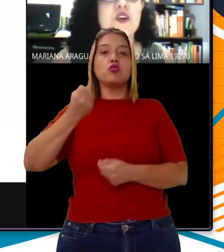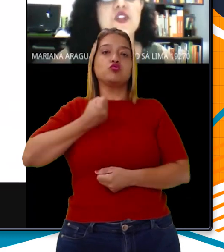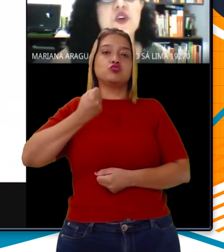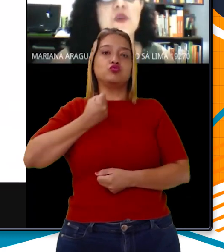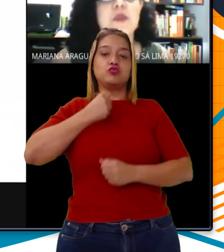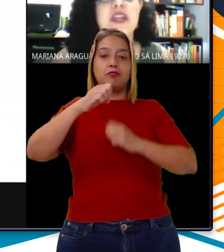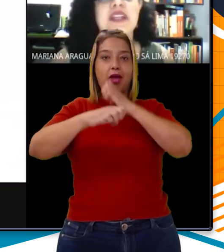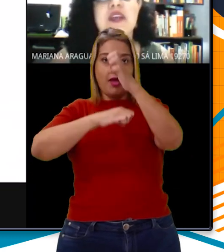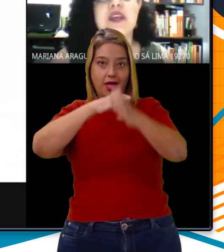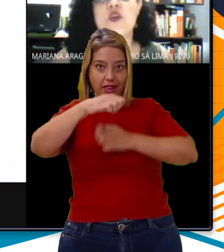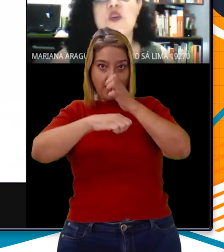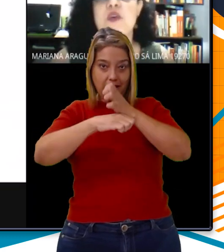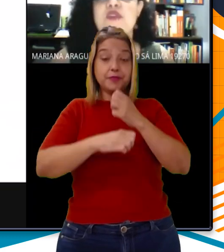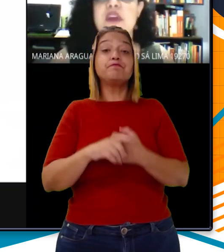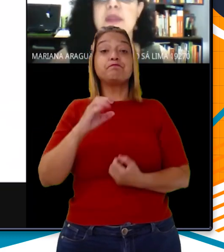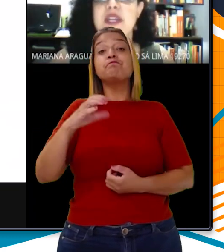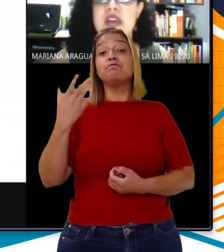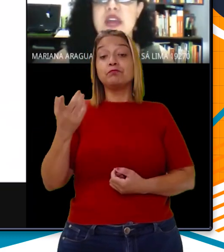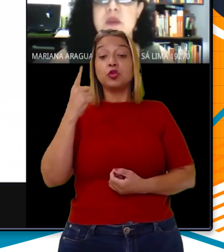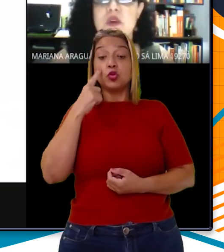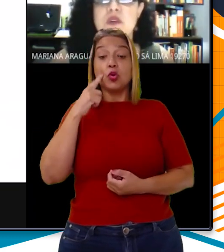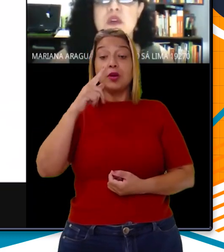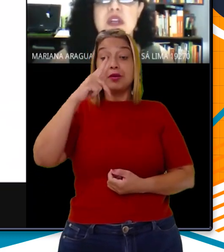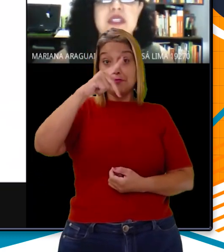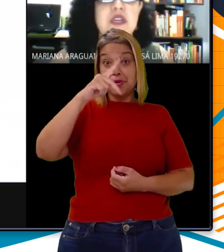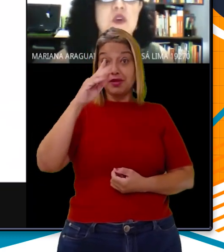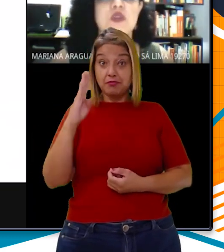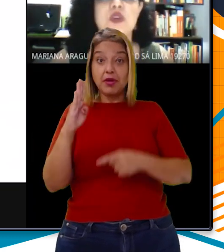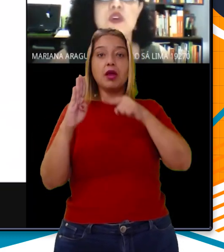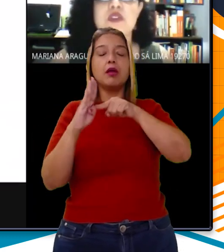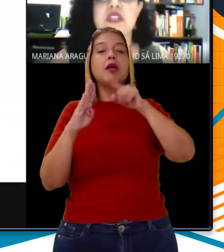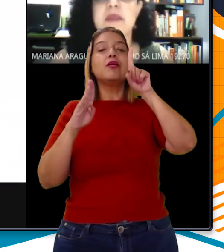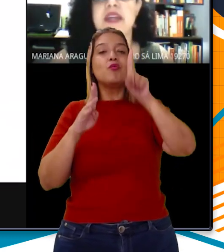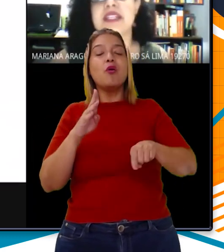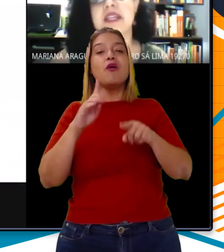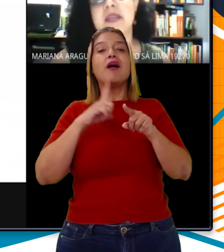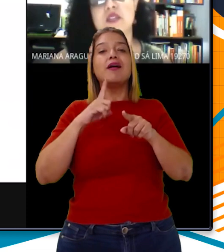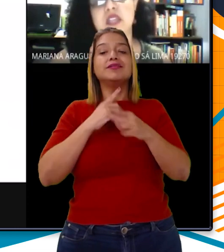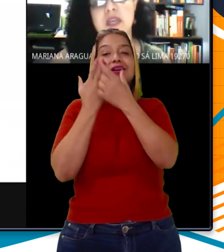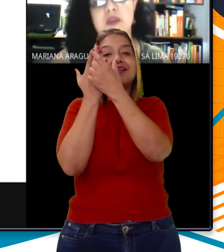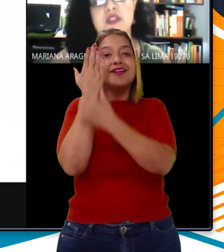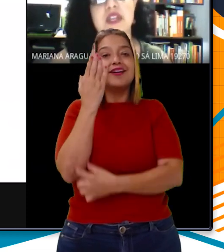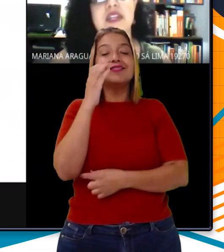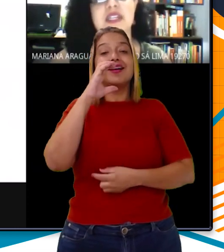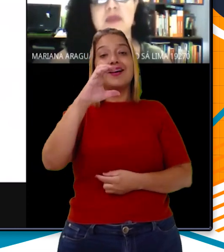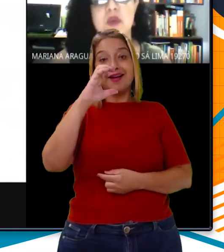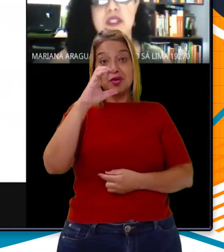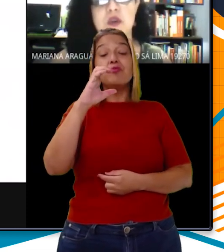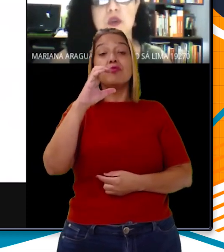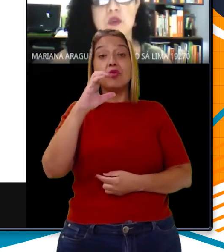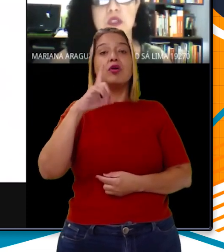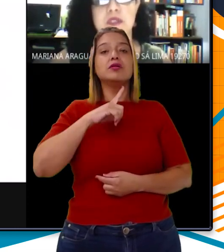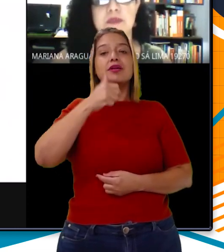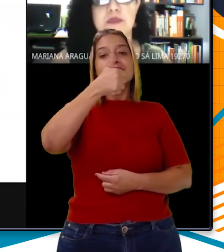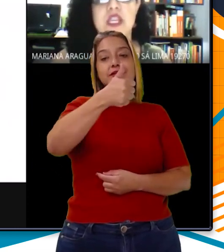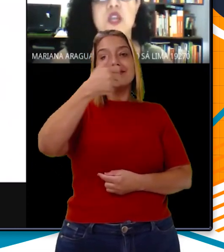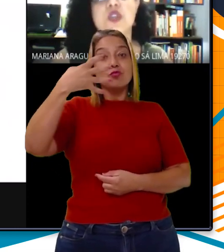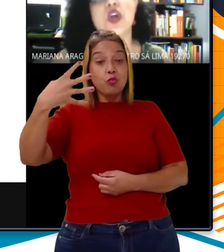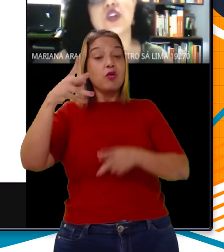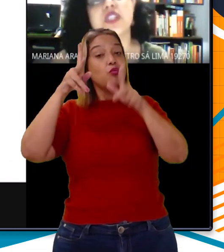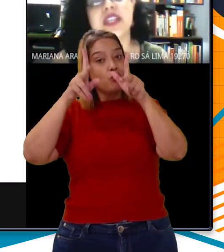O chumbo pertence ao grupo ou família do carbono, assim como todos os demais elementos químicos da 14ª coluna.